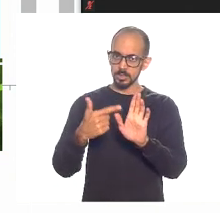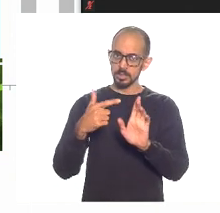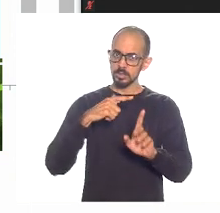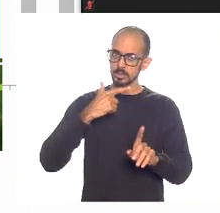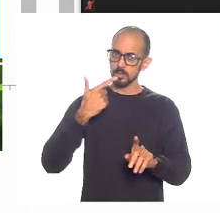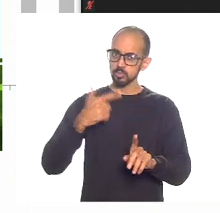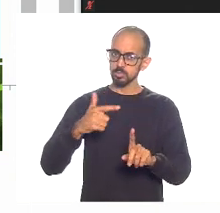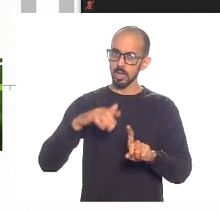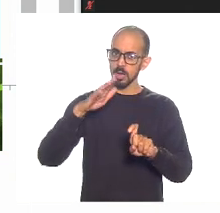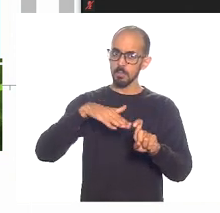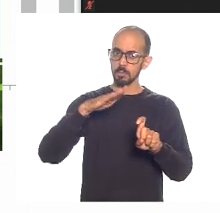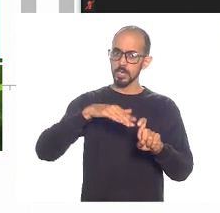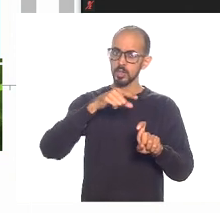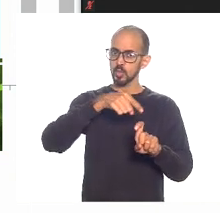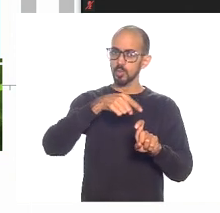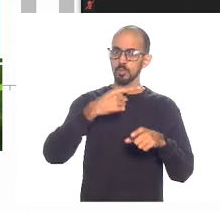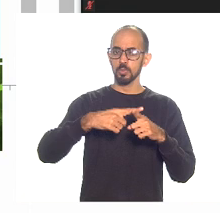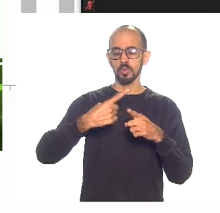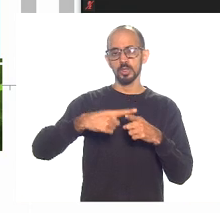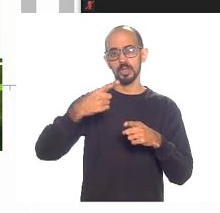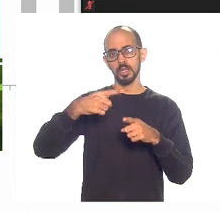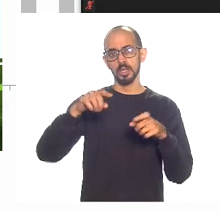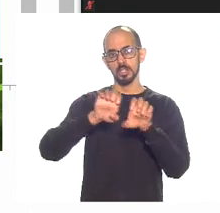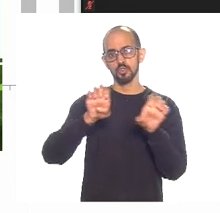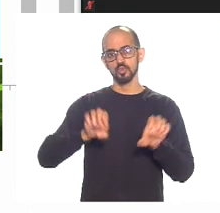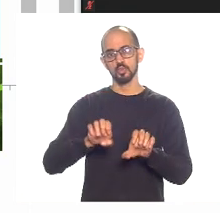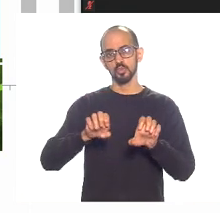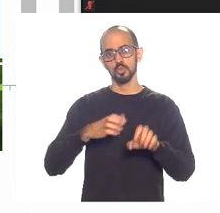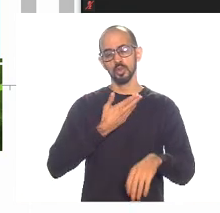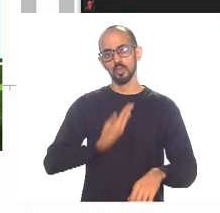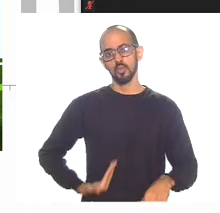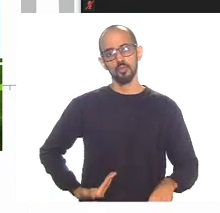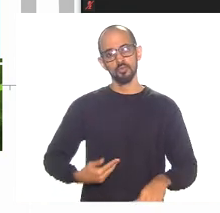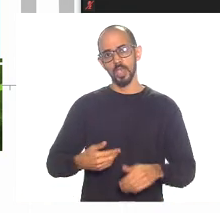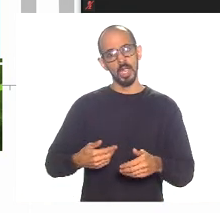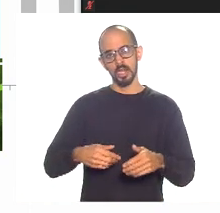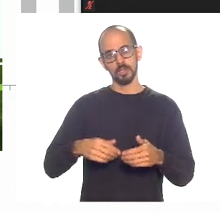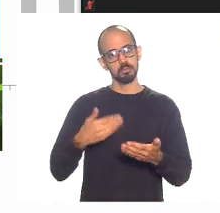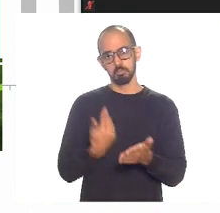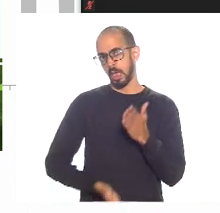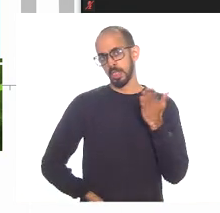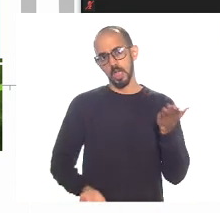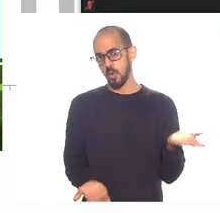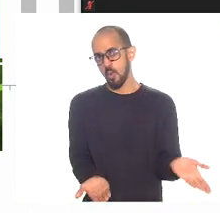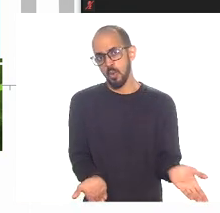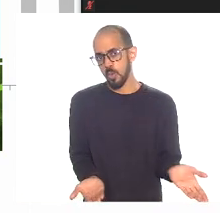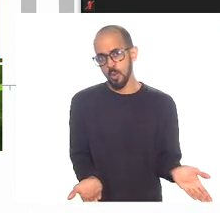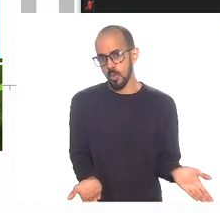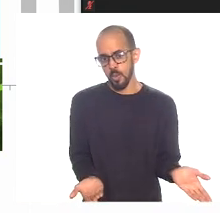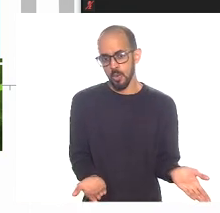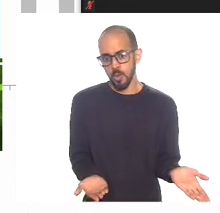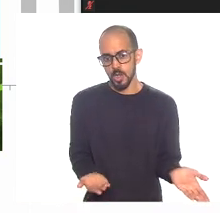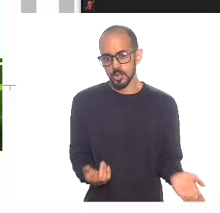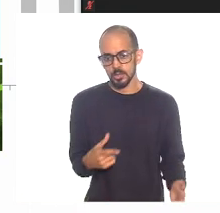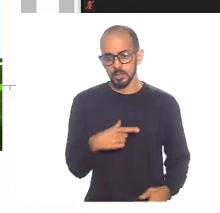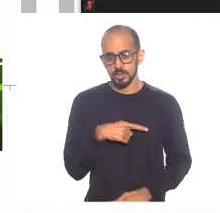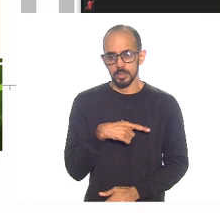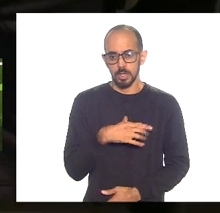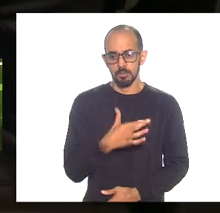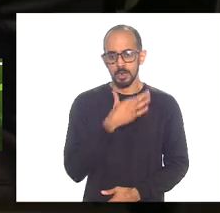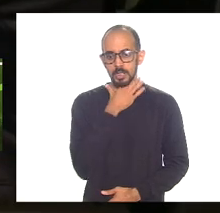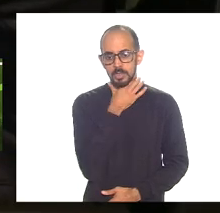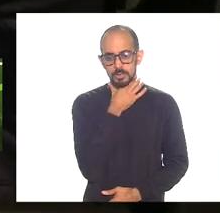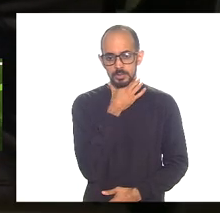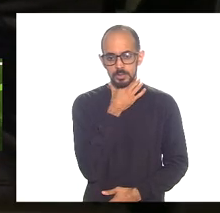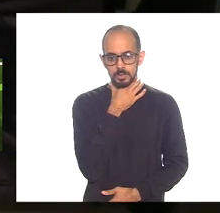máquina estadual foi desmontada. Sim, sim. E é isso, a gente tem uma crise fiscal com pouco gasto com o